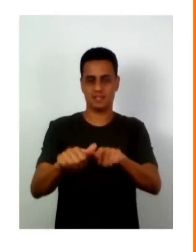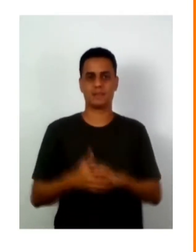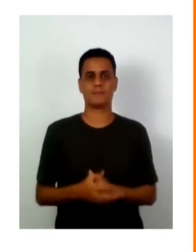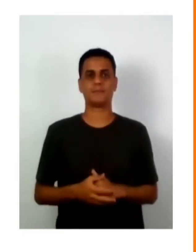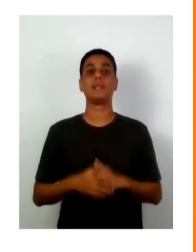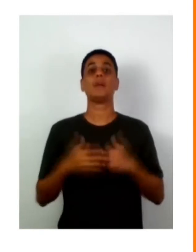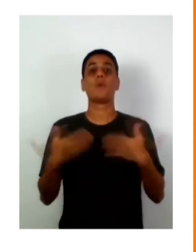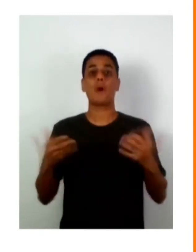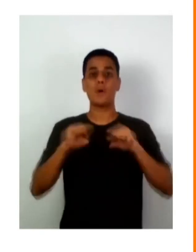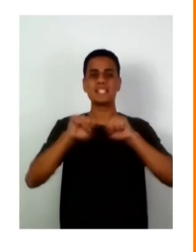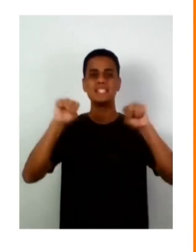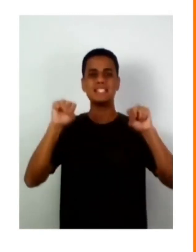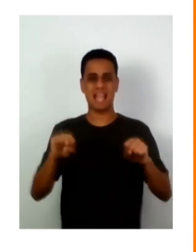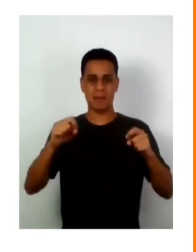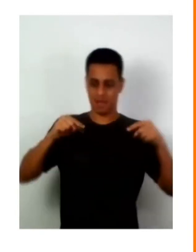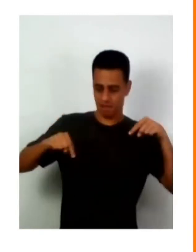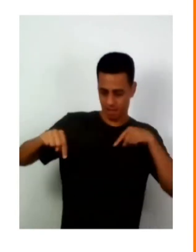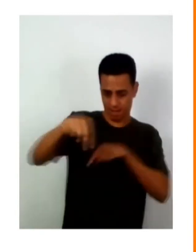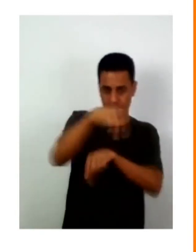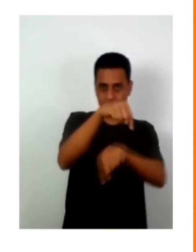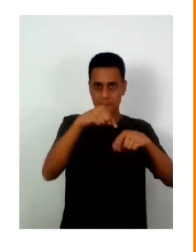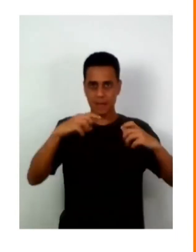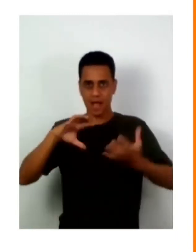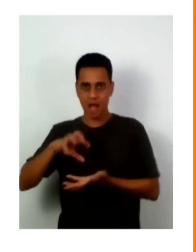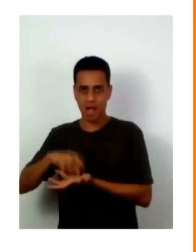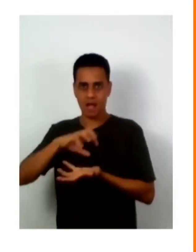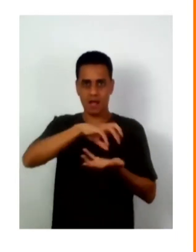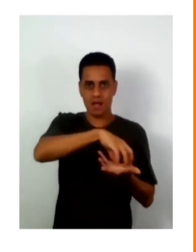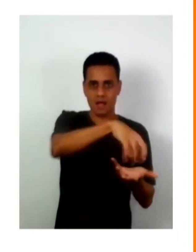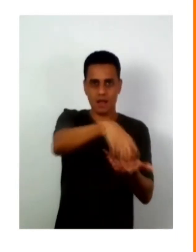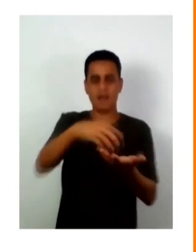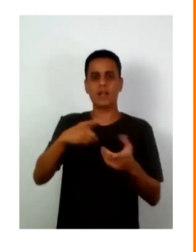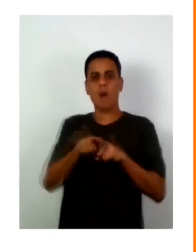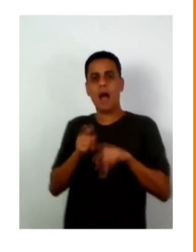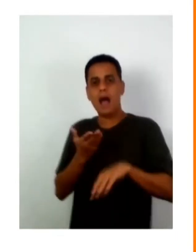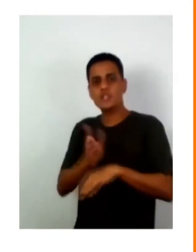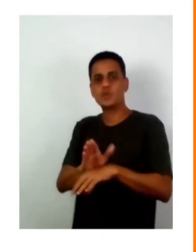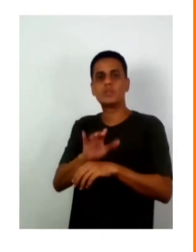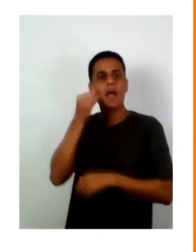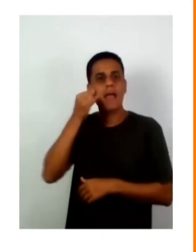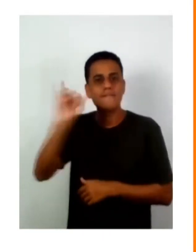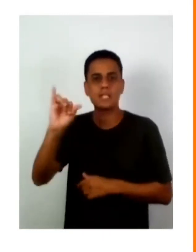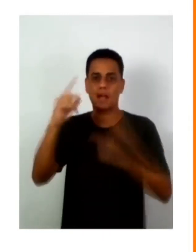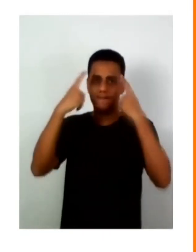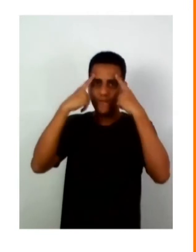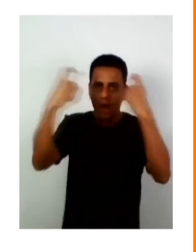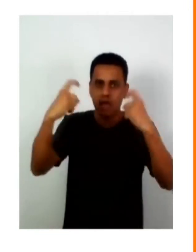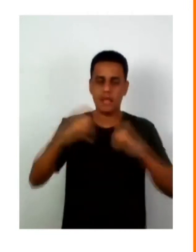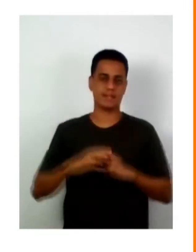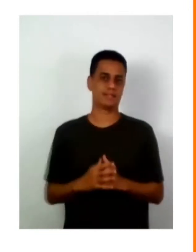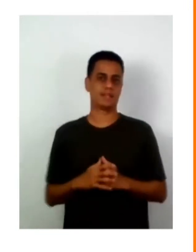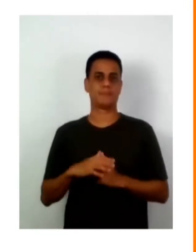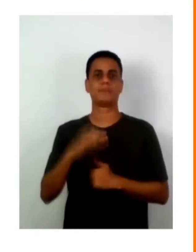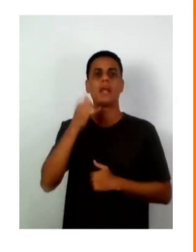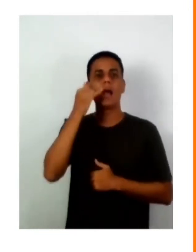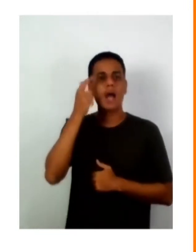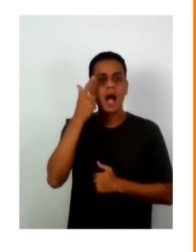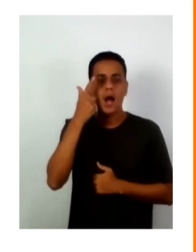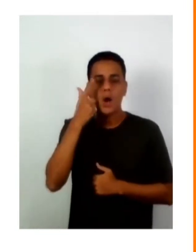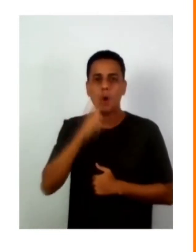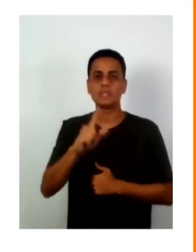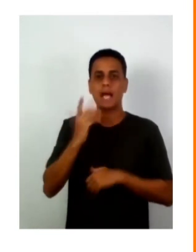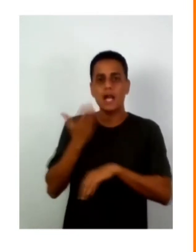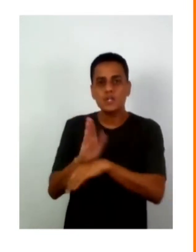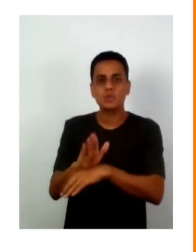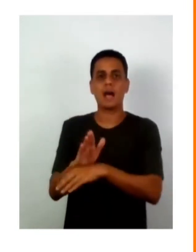Qual é esse ecossistema que vai me ajudar a gerar uma presença, a prevenir a violência e gerar